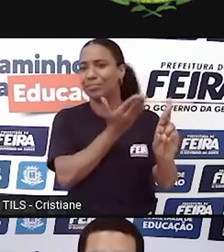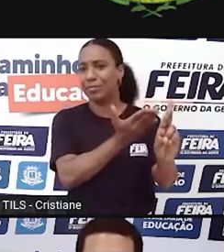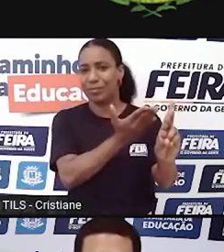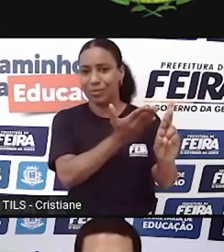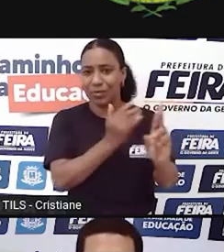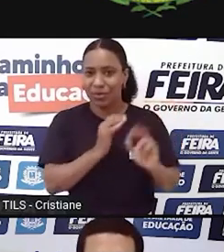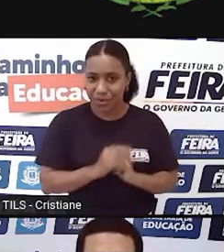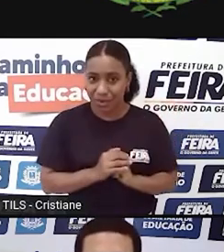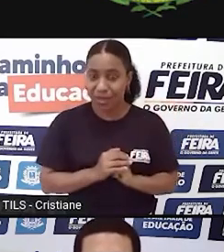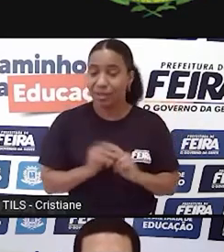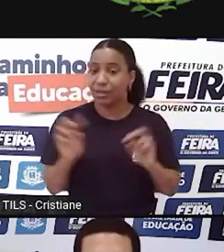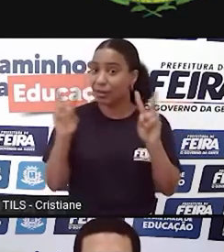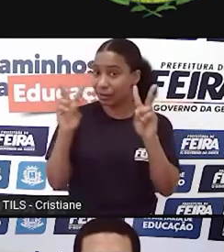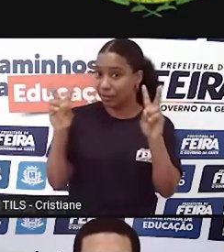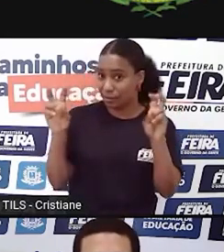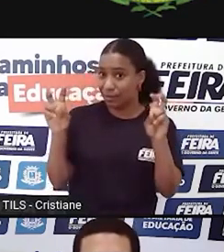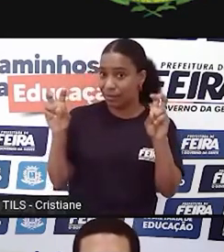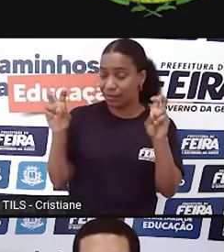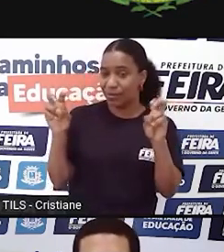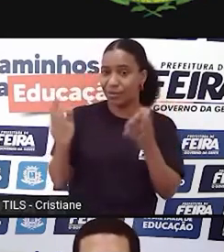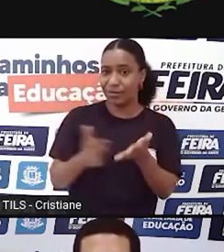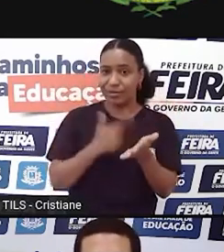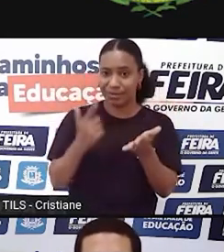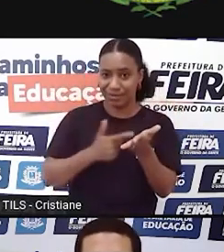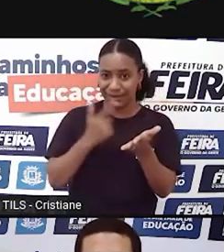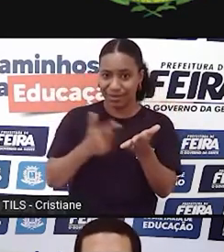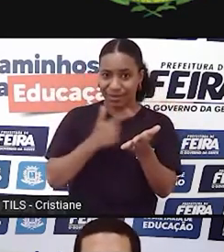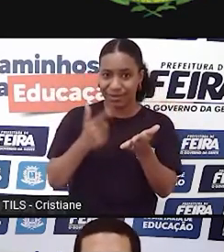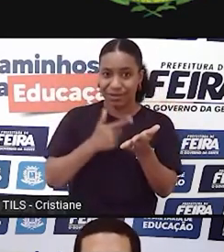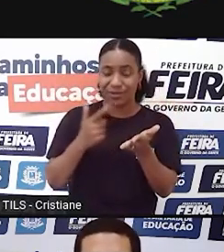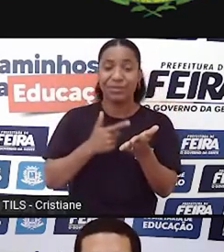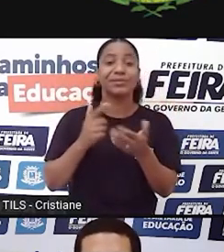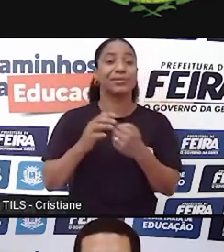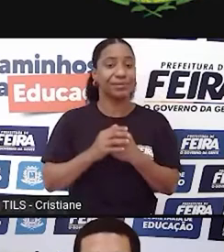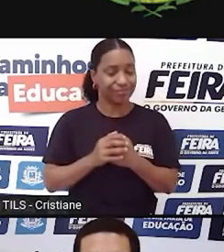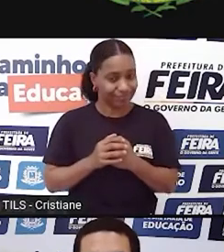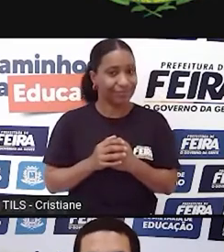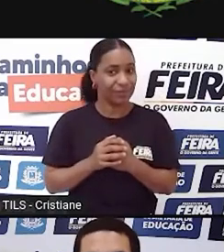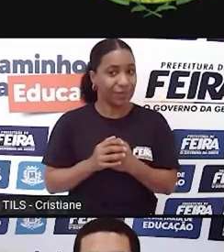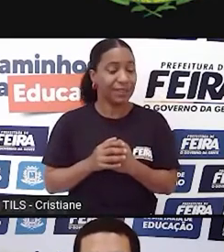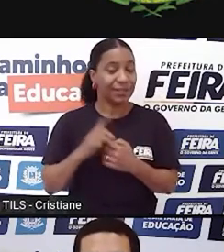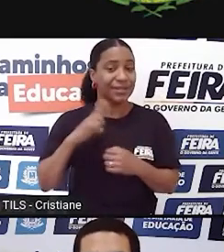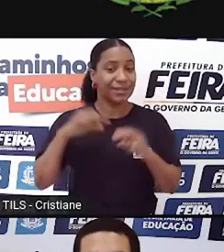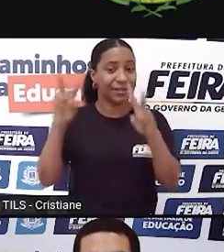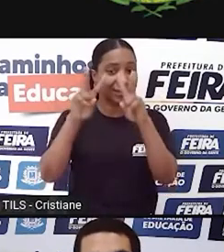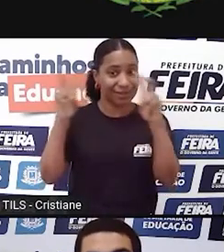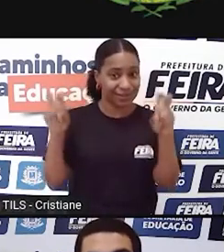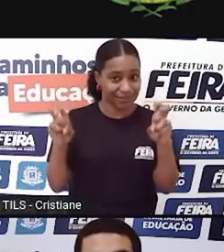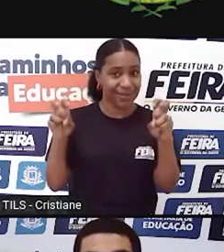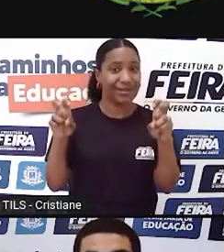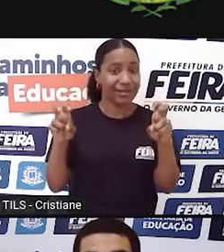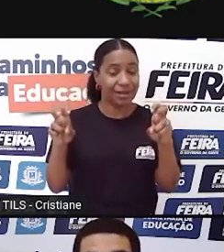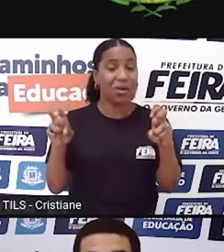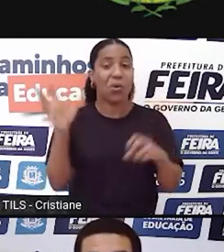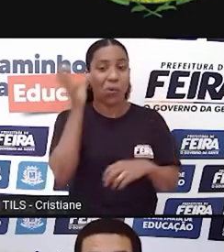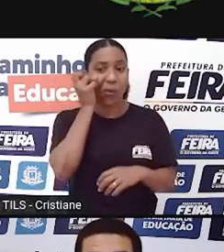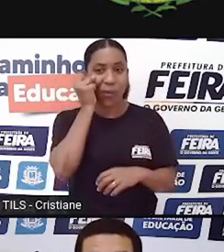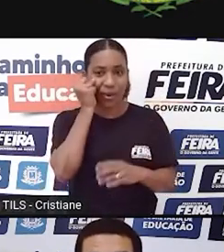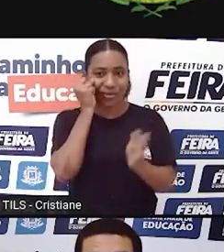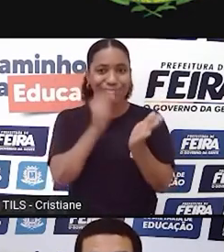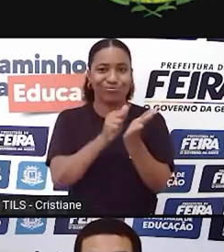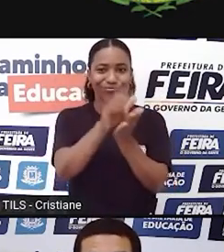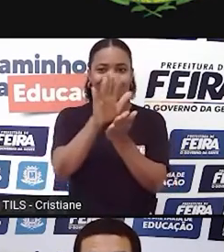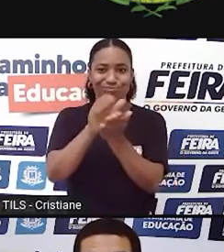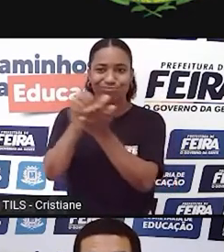Despejo, que é uma obra de referência mundial, em vários países, essa obra hoje é lida